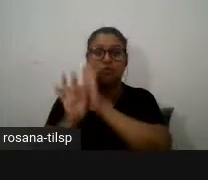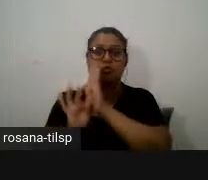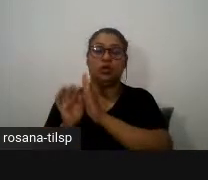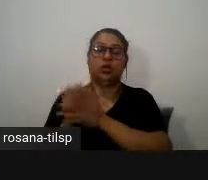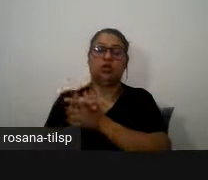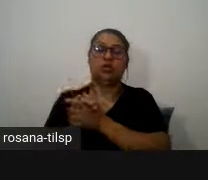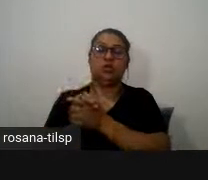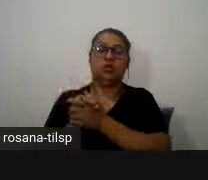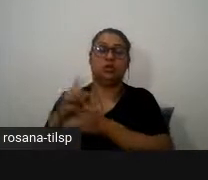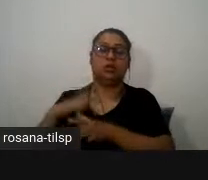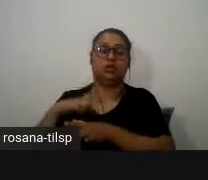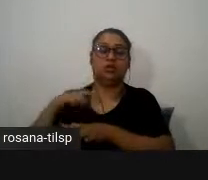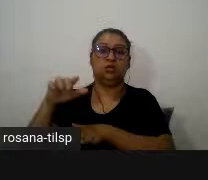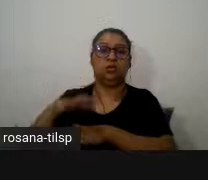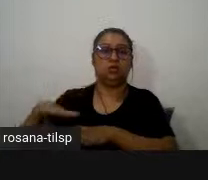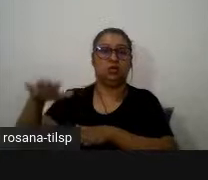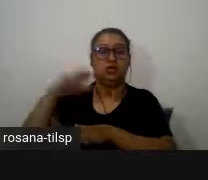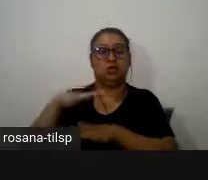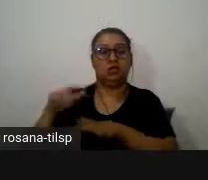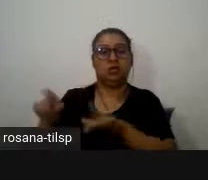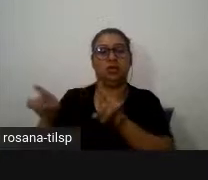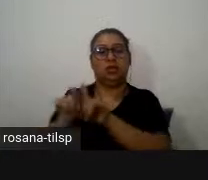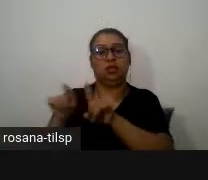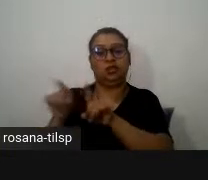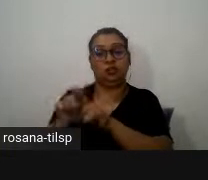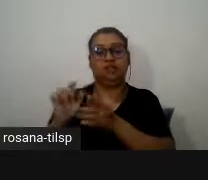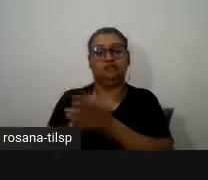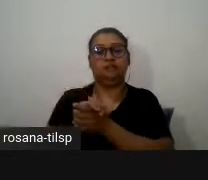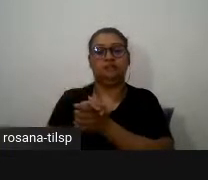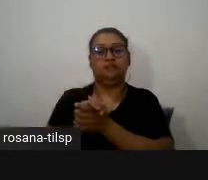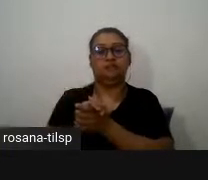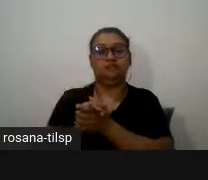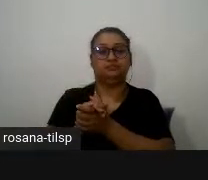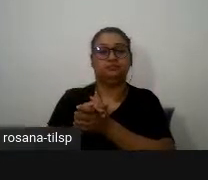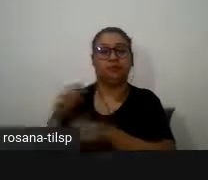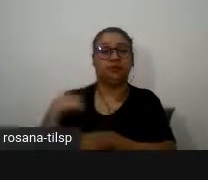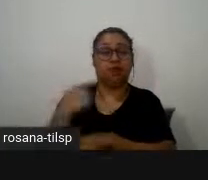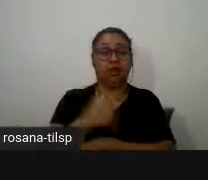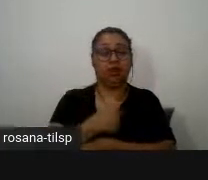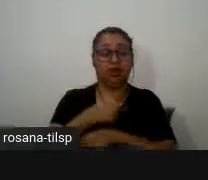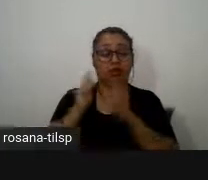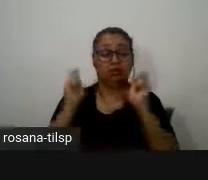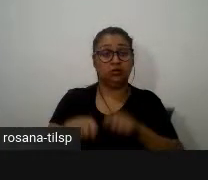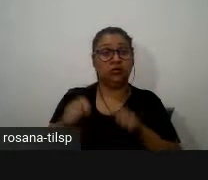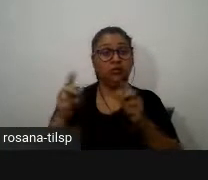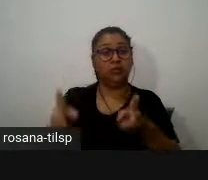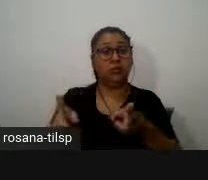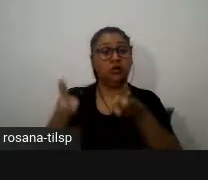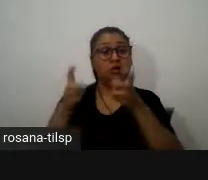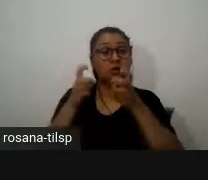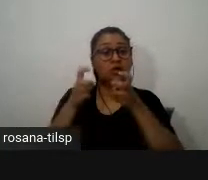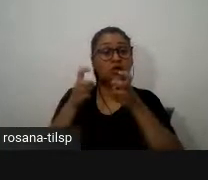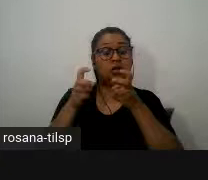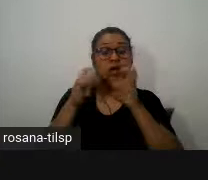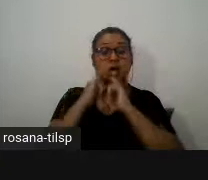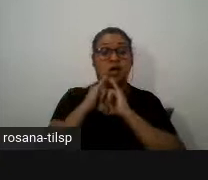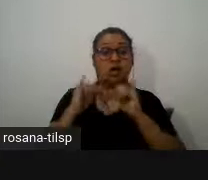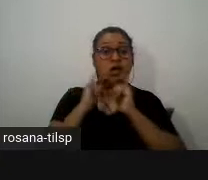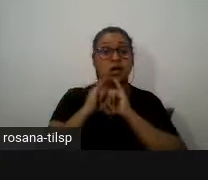das nebulosas é um texto da enciclopédia nós aqui conseguimos perceber que há um efeito de divulgação